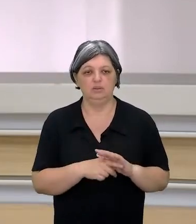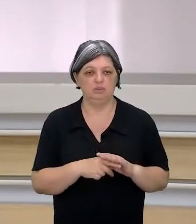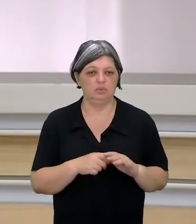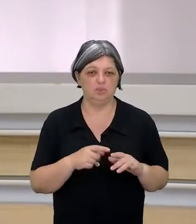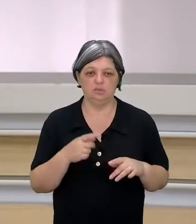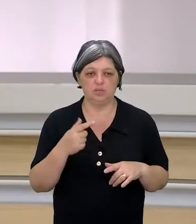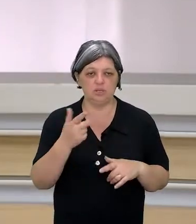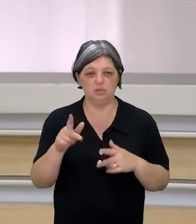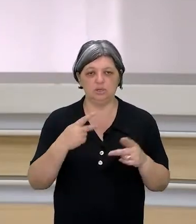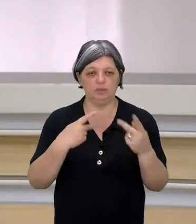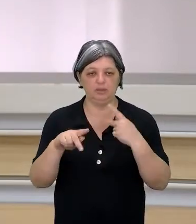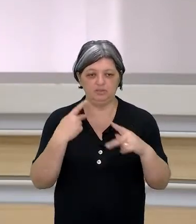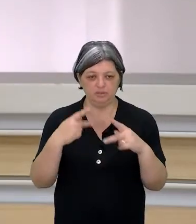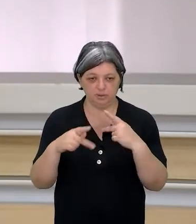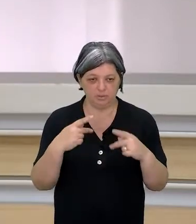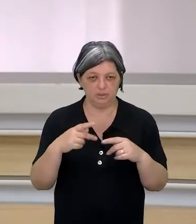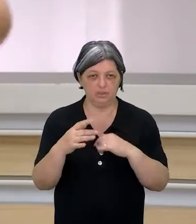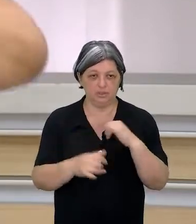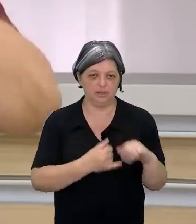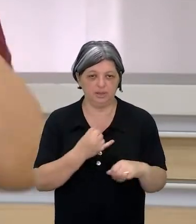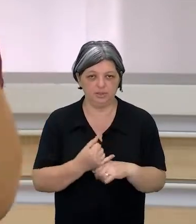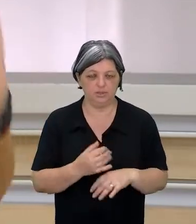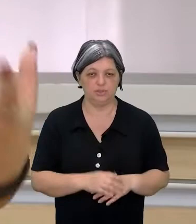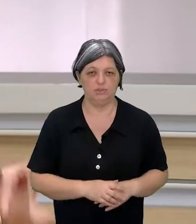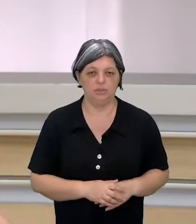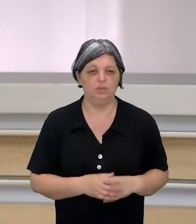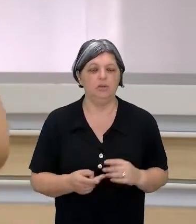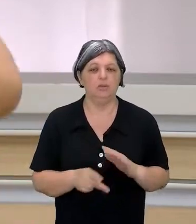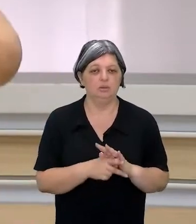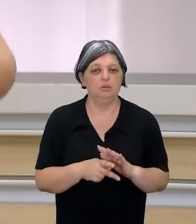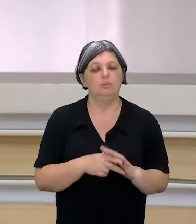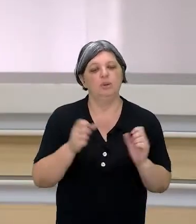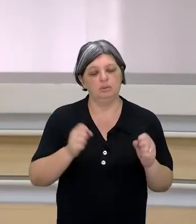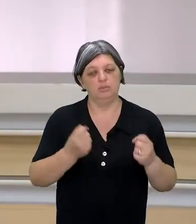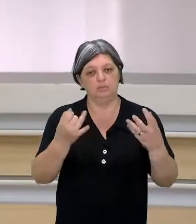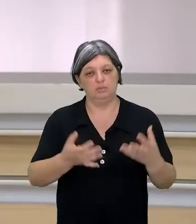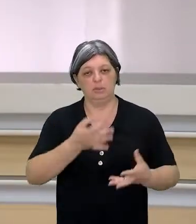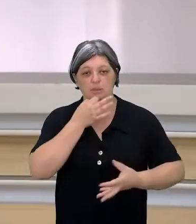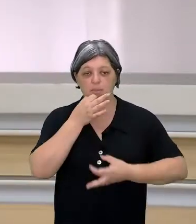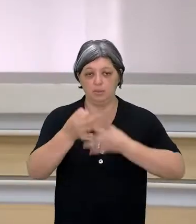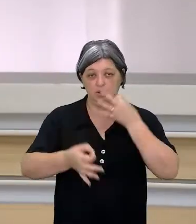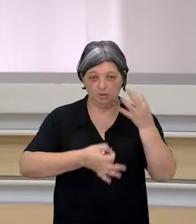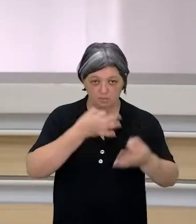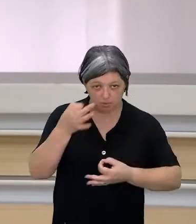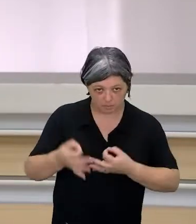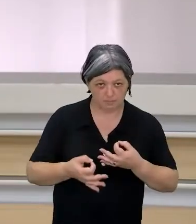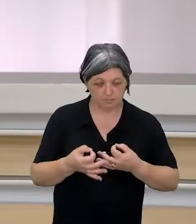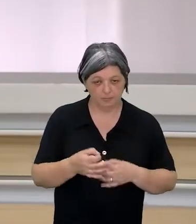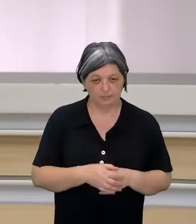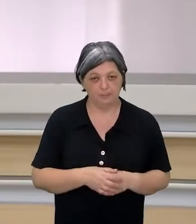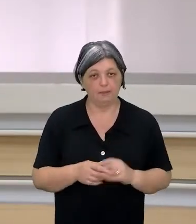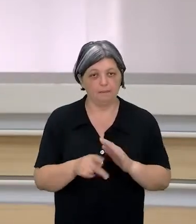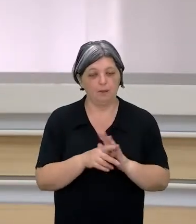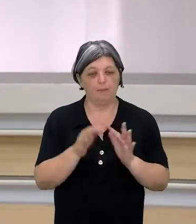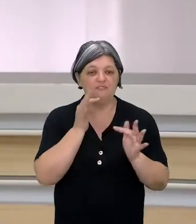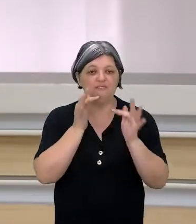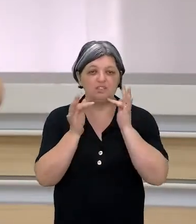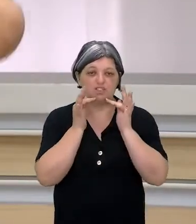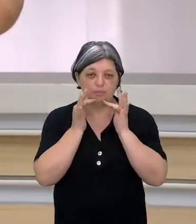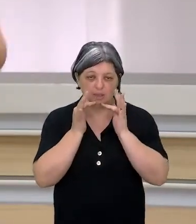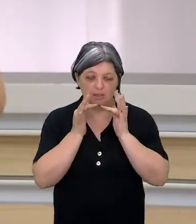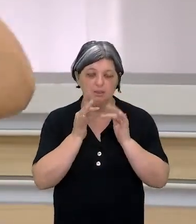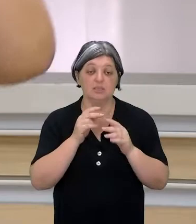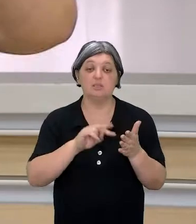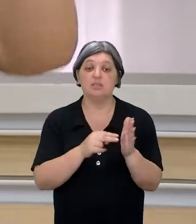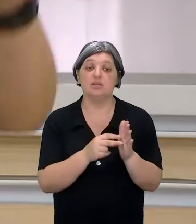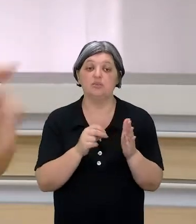o fato de que mesmo vídeos no YouTube, você tem a possibilidade de comentar, de dar a sua opinião, de dar um feedback, significa que também a